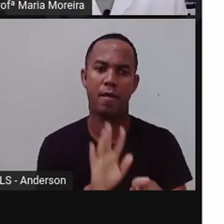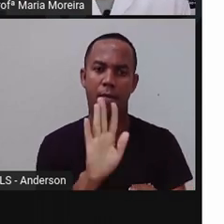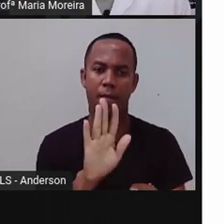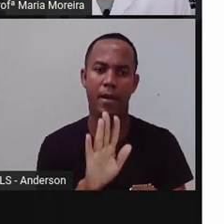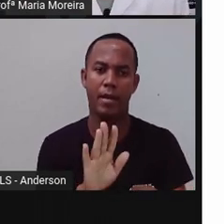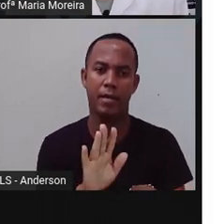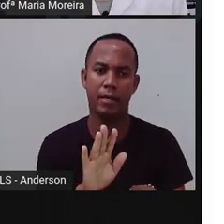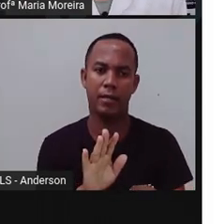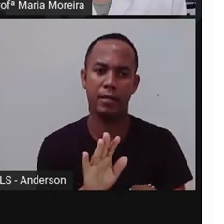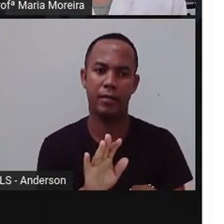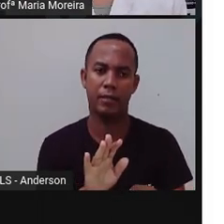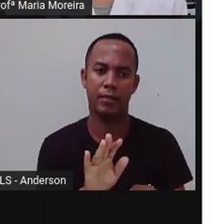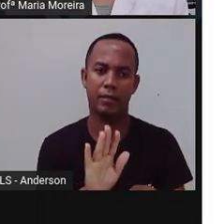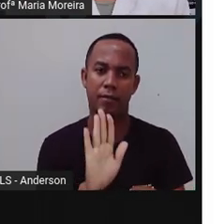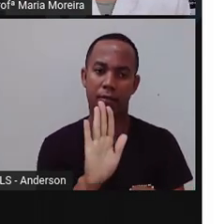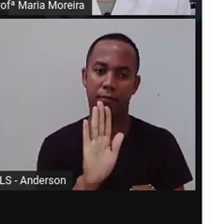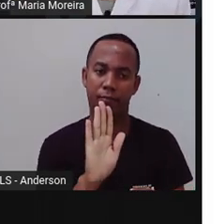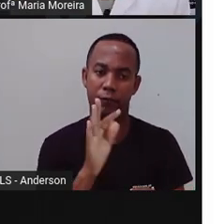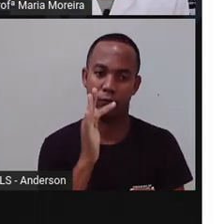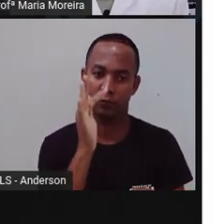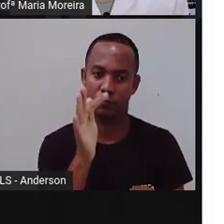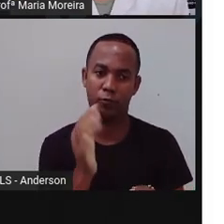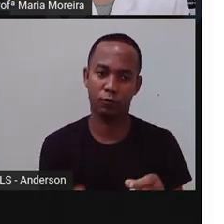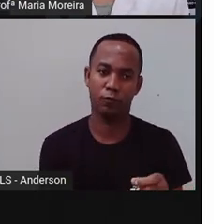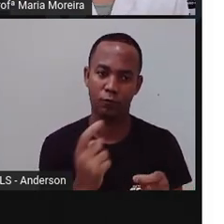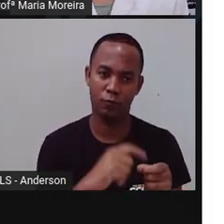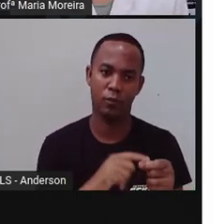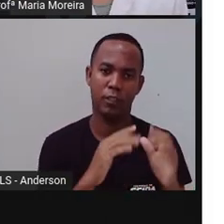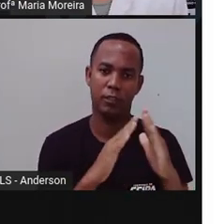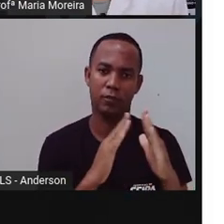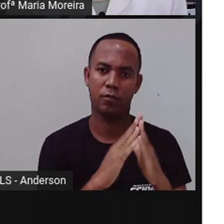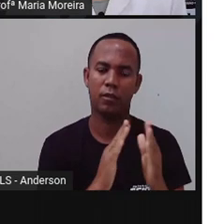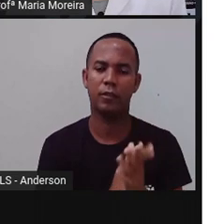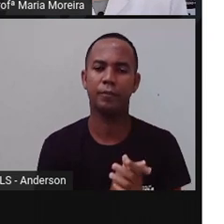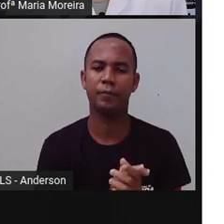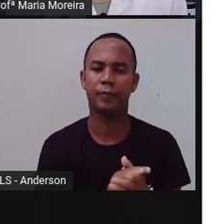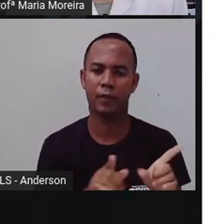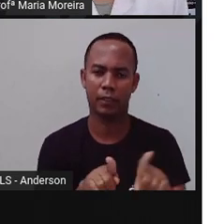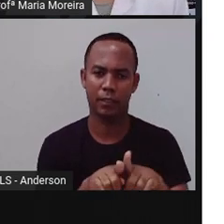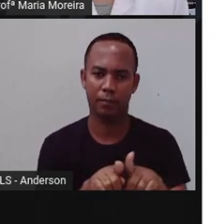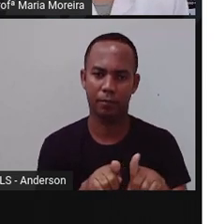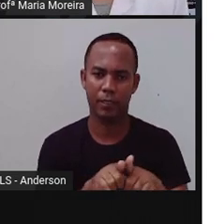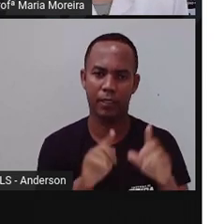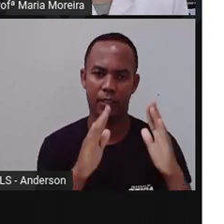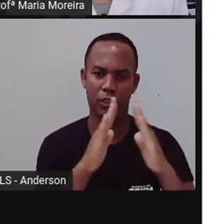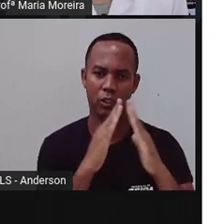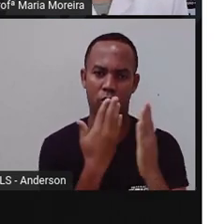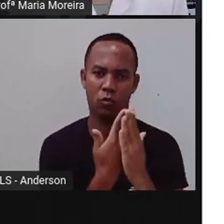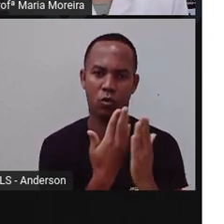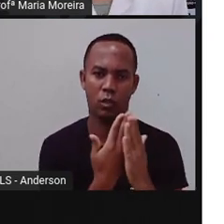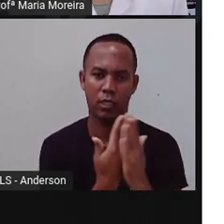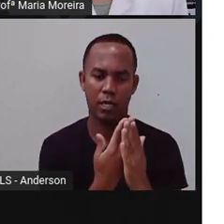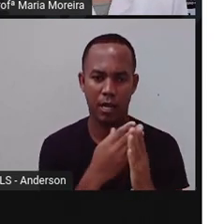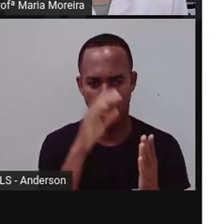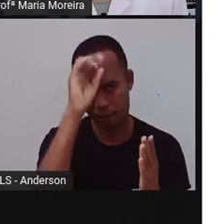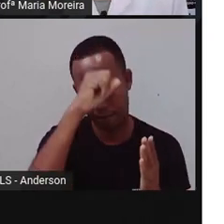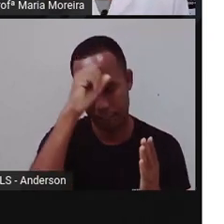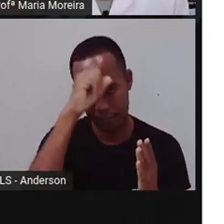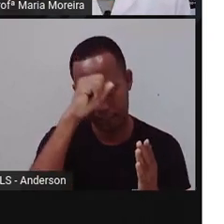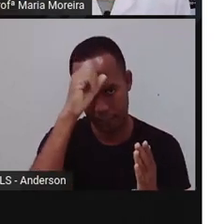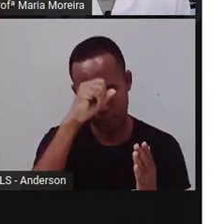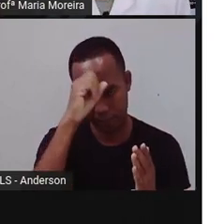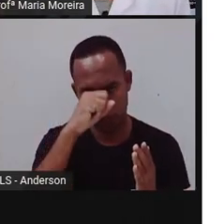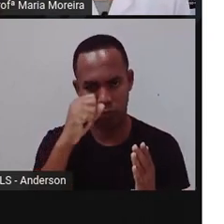ao normal. Bom, é na escola que também estudamos matérias específicas. Aqui a tem o quê?